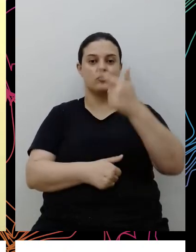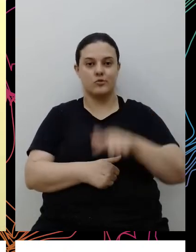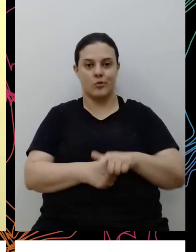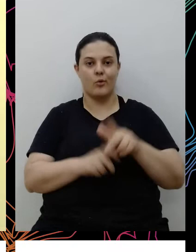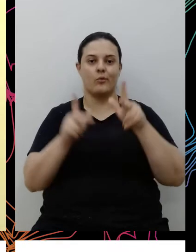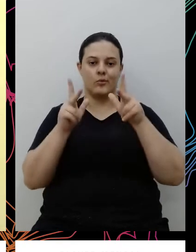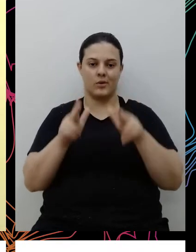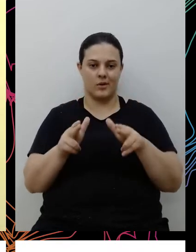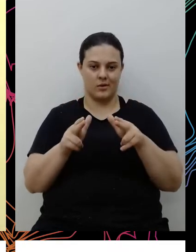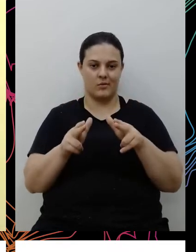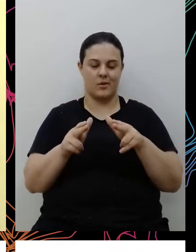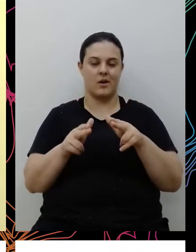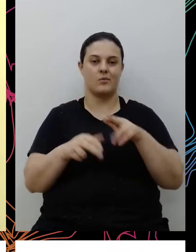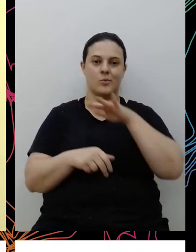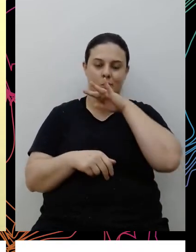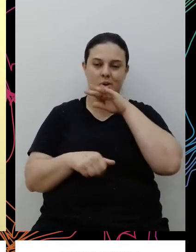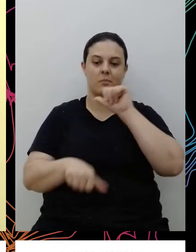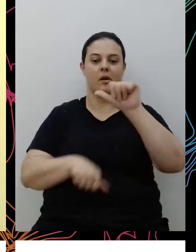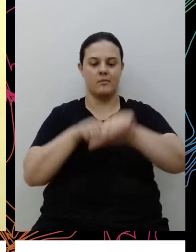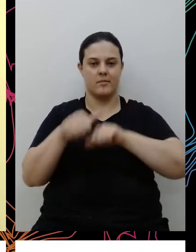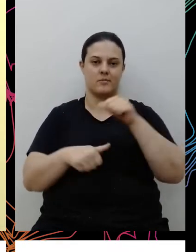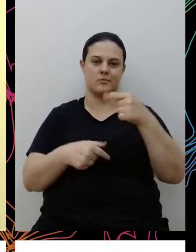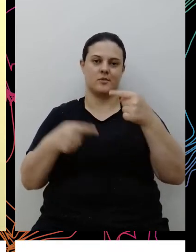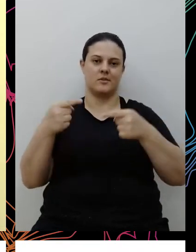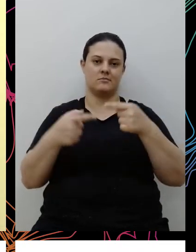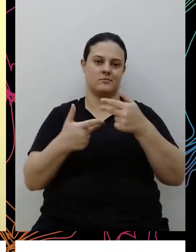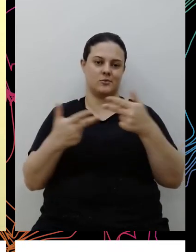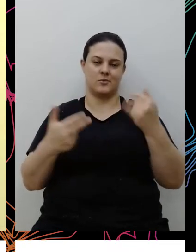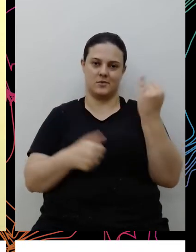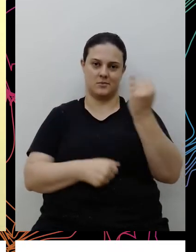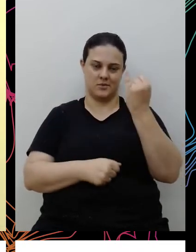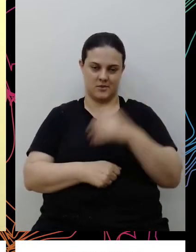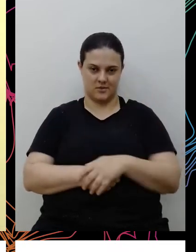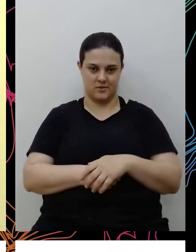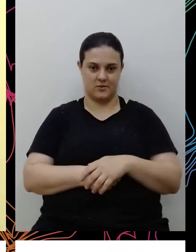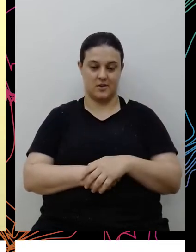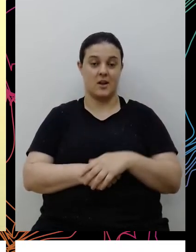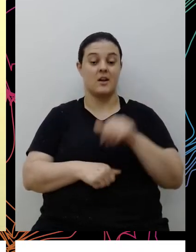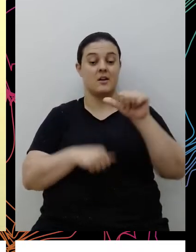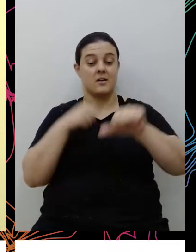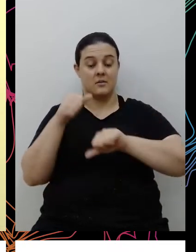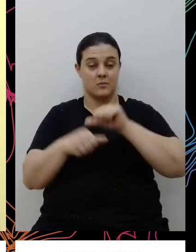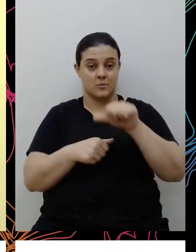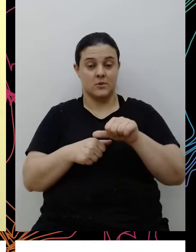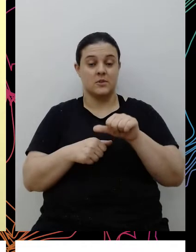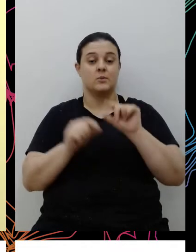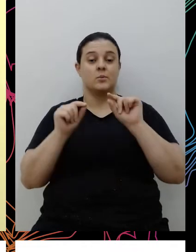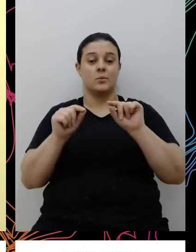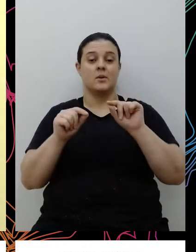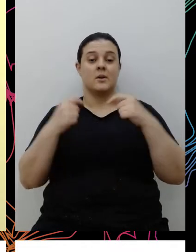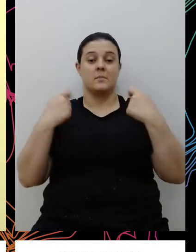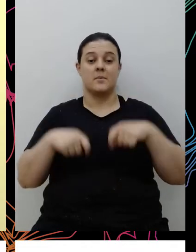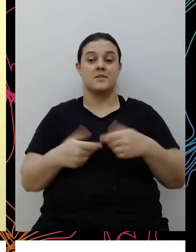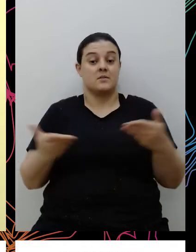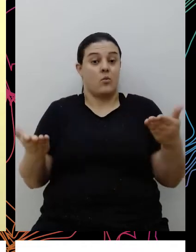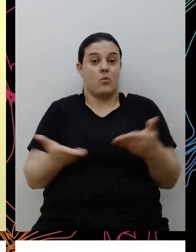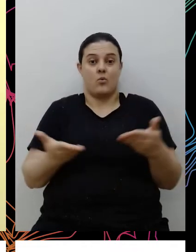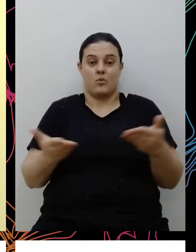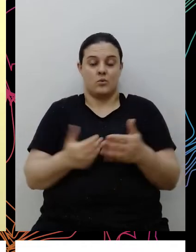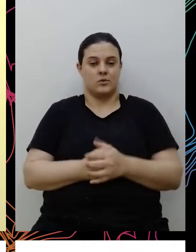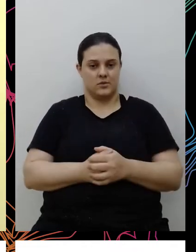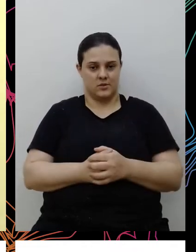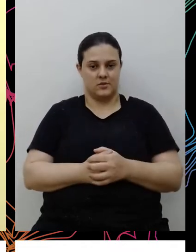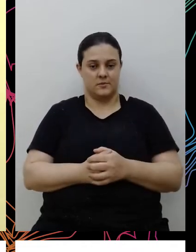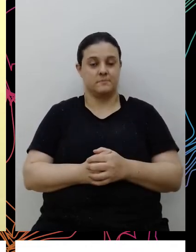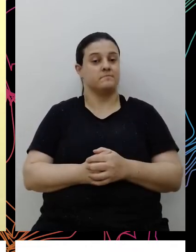para promover mudanças significativas, né, que essas transformações elas têm que ser feitas hoje, né, como eu